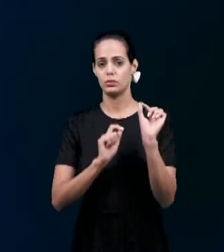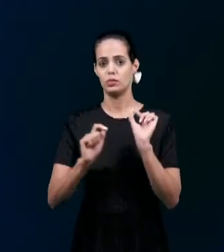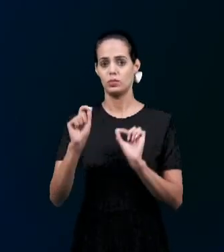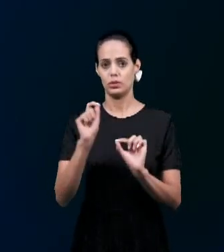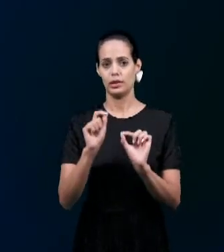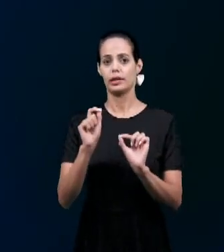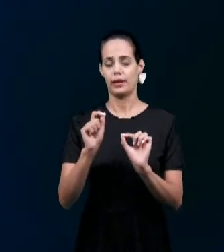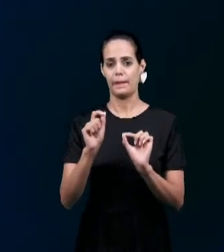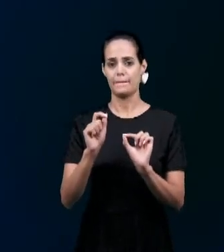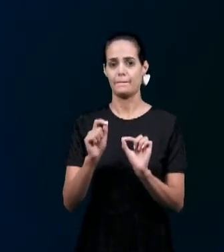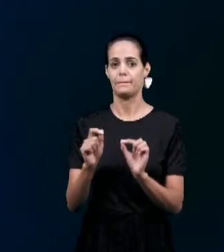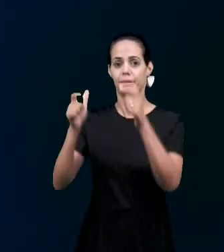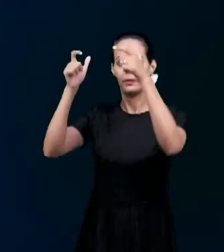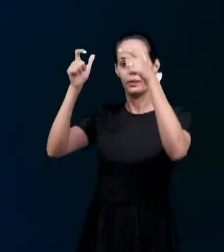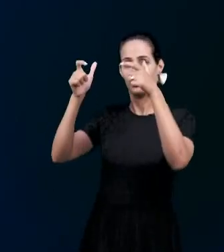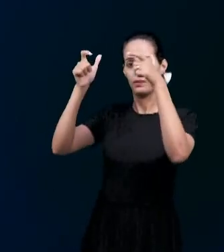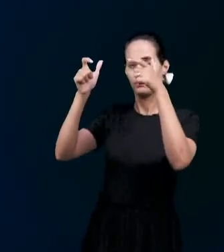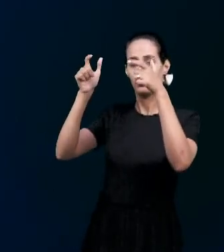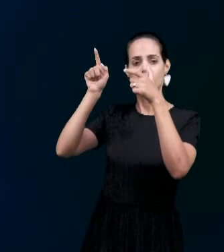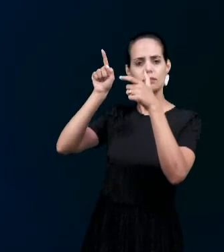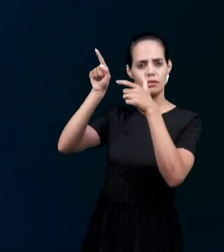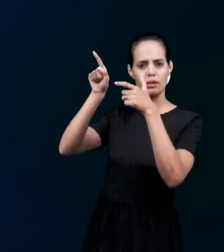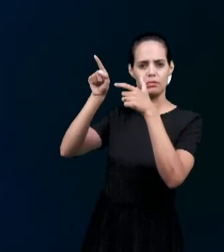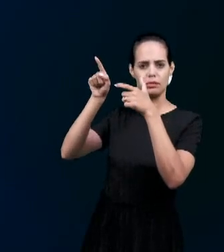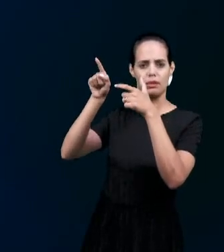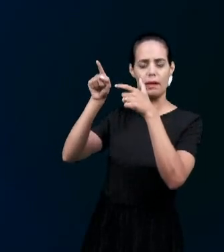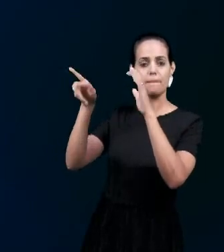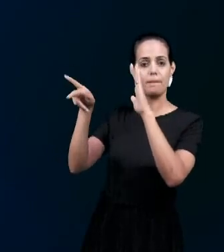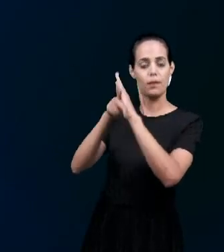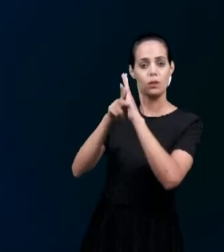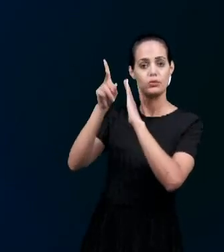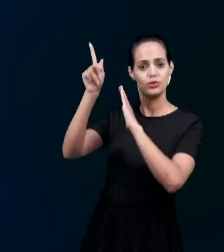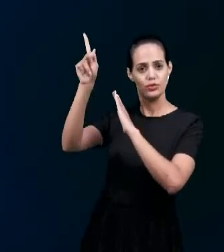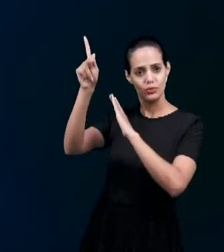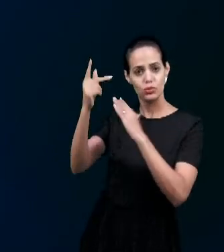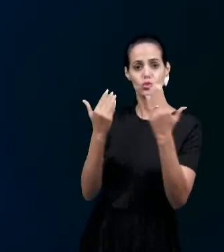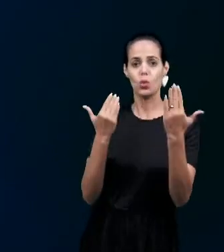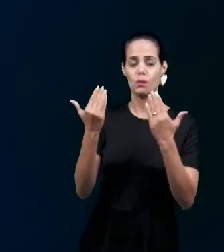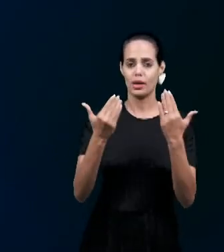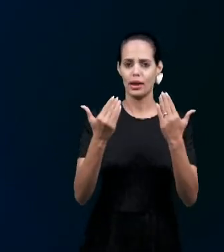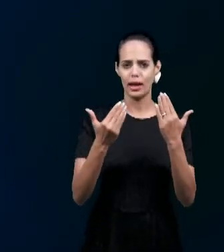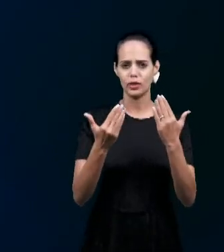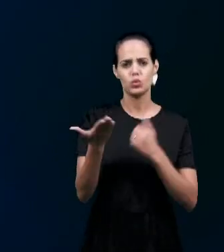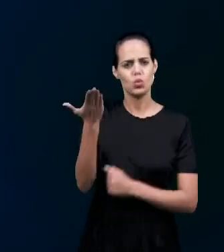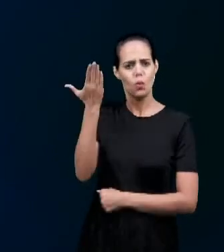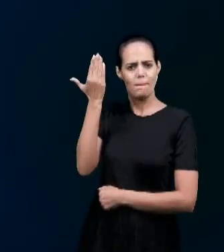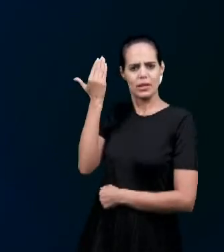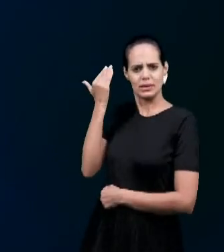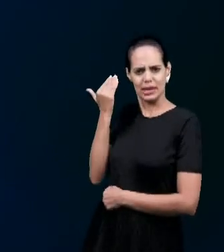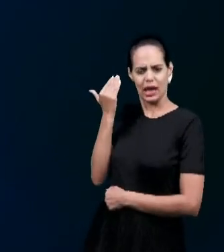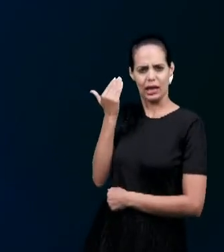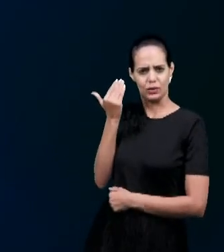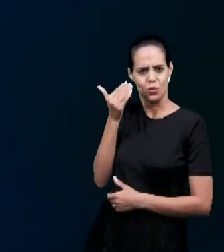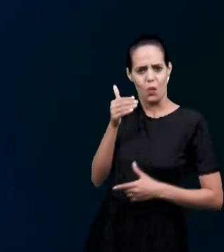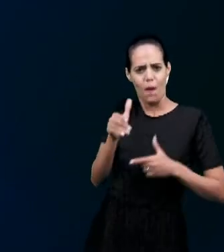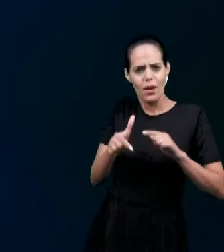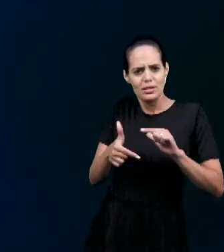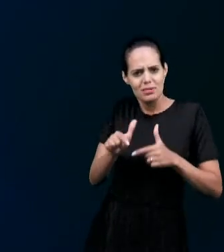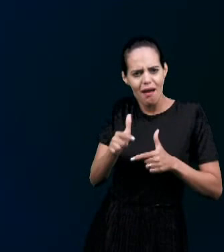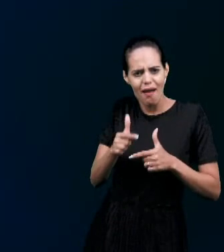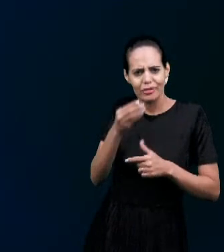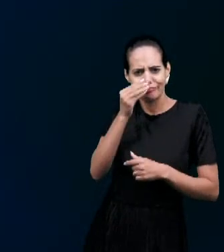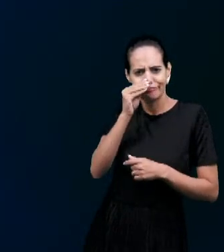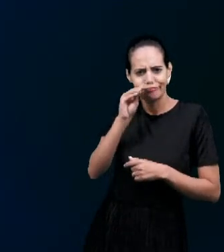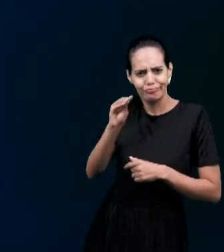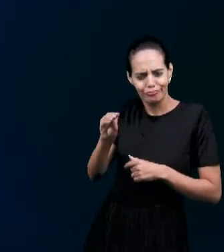reino sacerdotal De Israel no passado Muito bem citado Pela irmã Em Êxodo capítulo 19 Versos 5 e 6